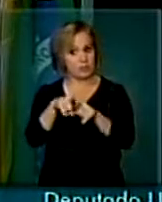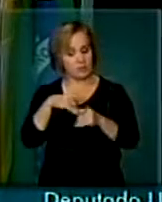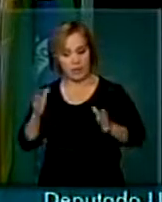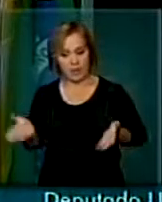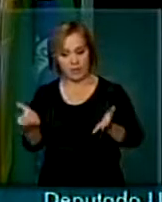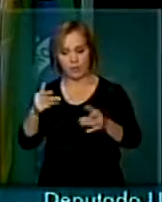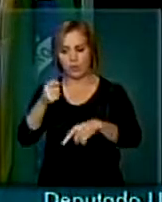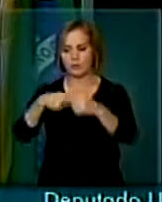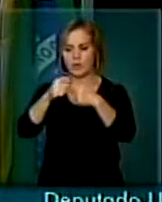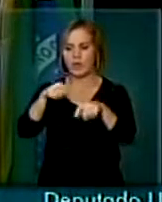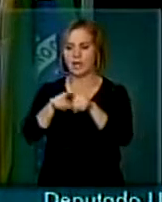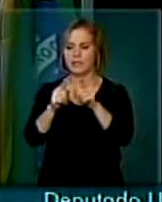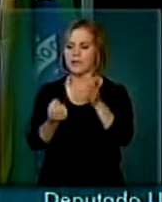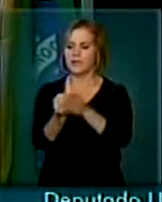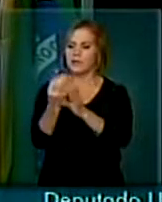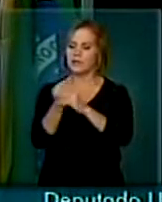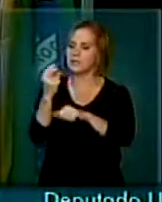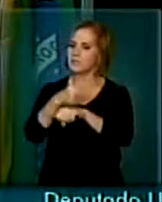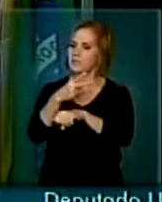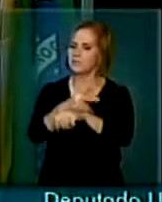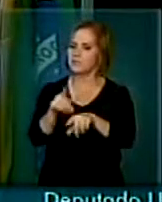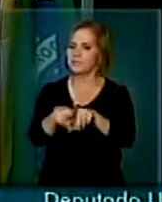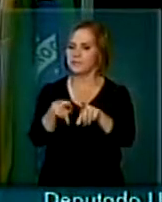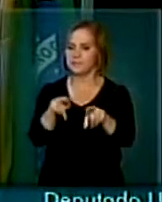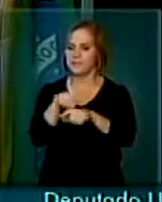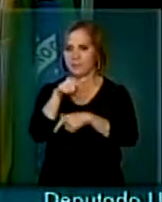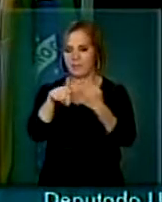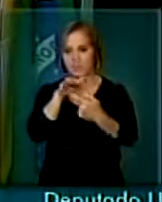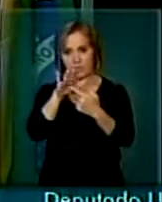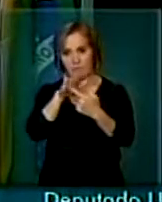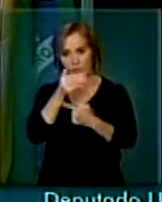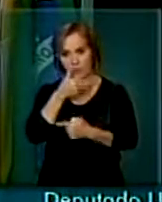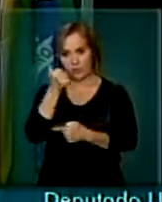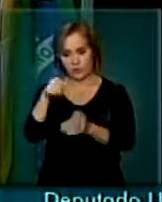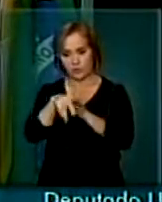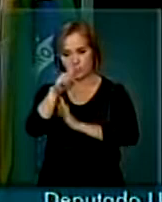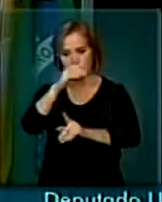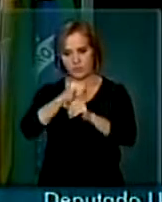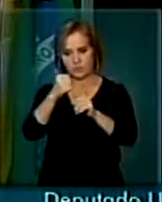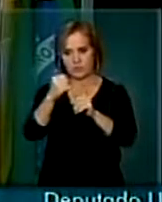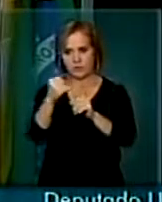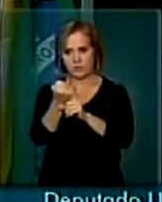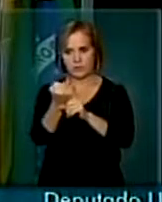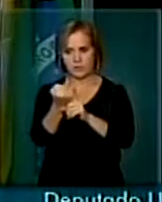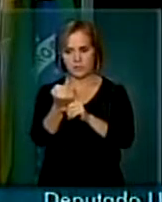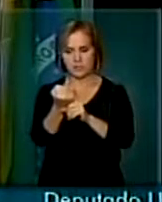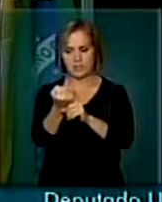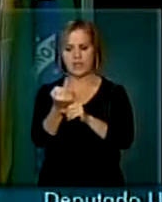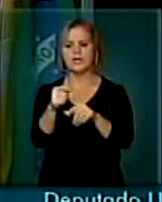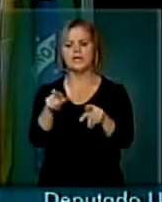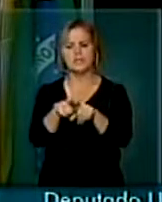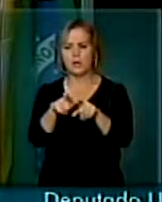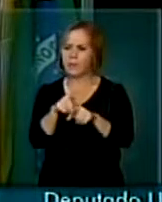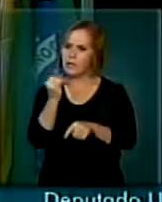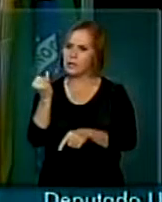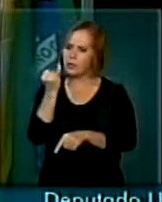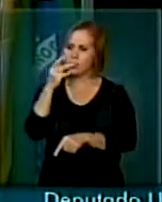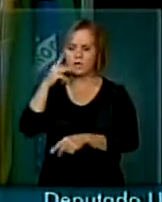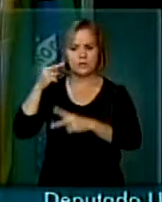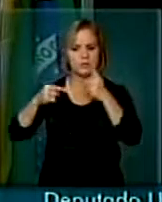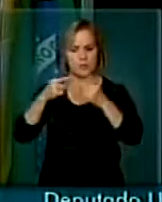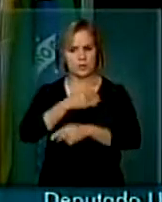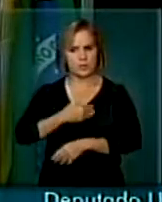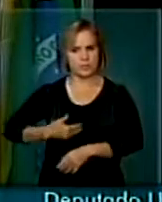economia, gerar empregos e trazer os reflexos positivos para toda a sociedade. É inegável a importância dessa política